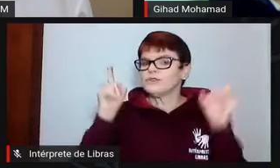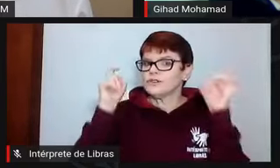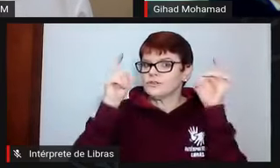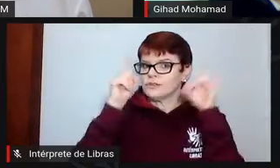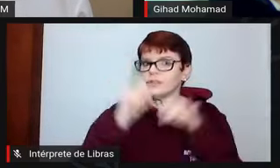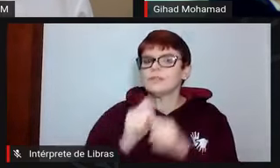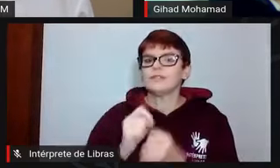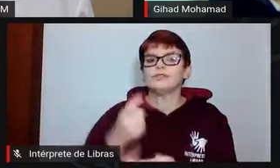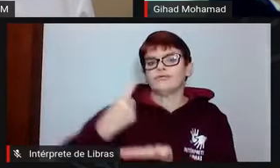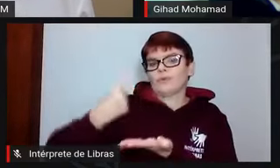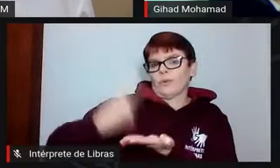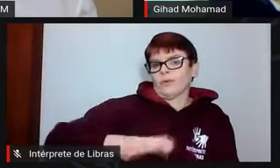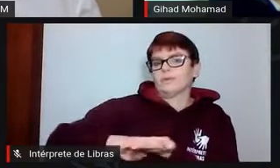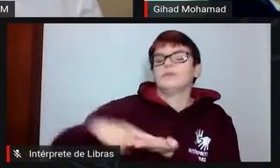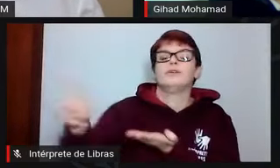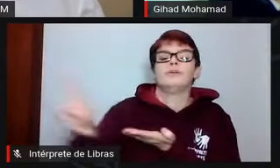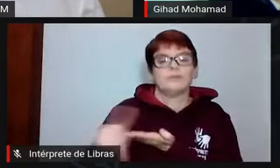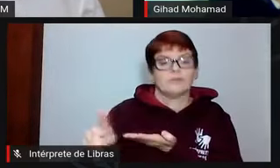contratação de pessoal.